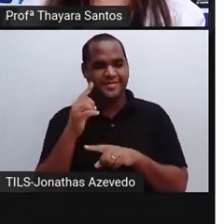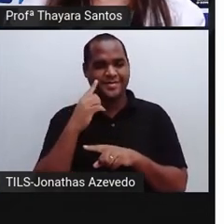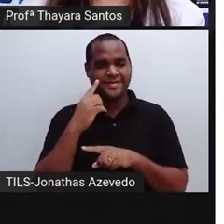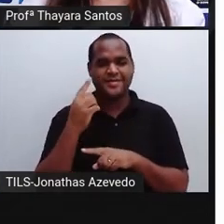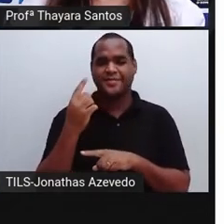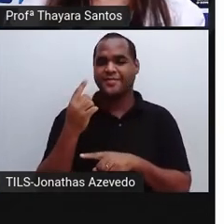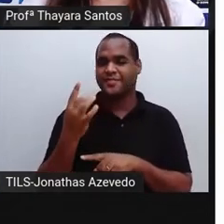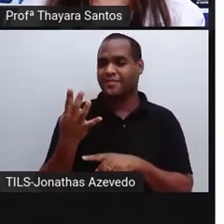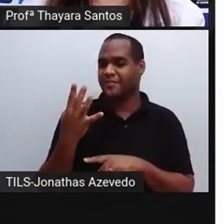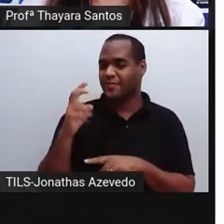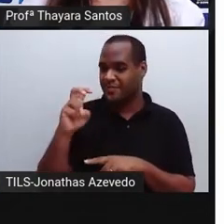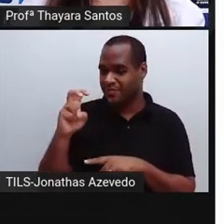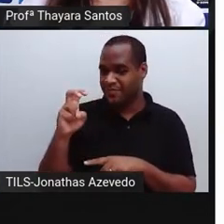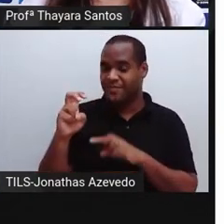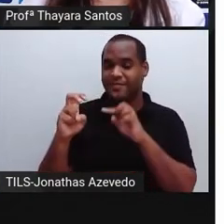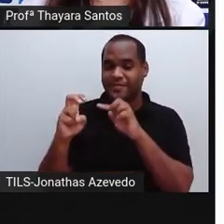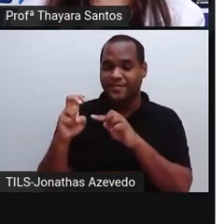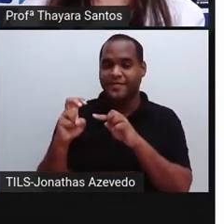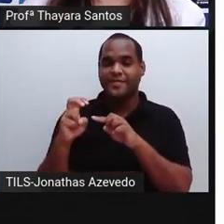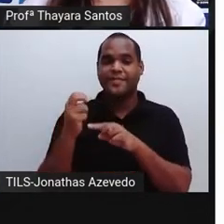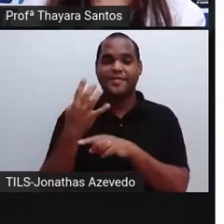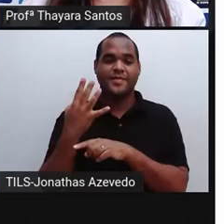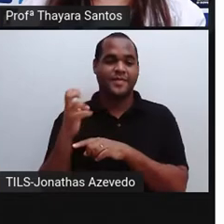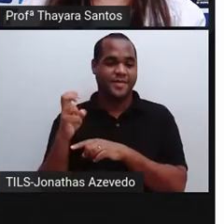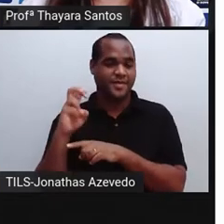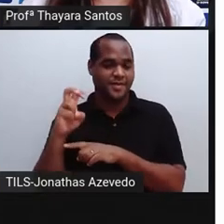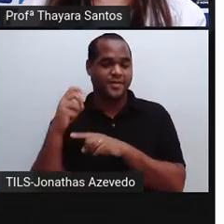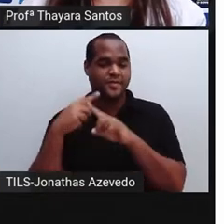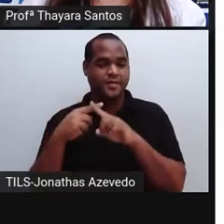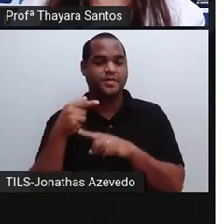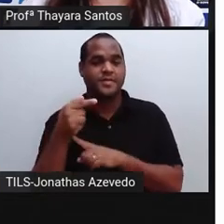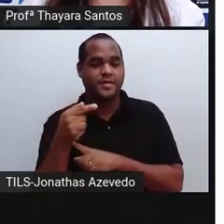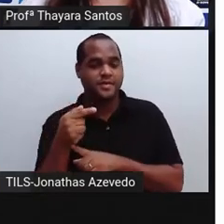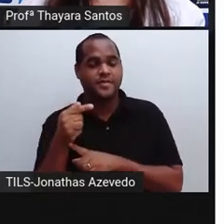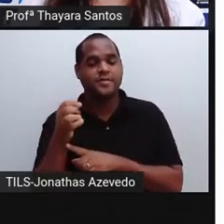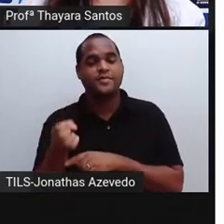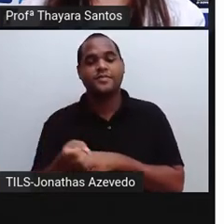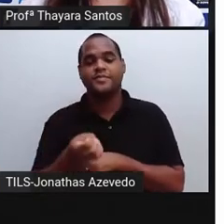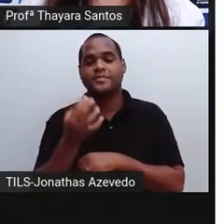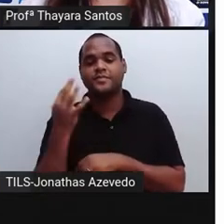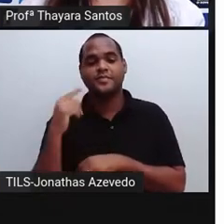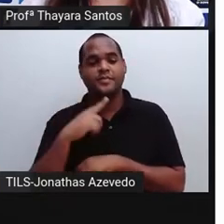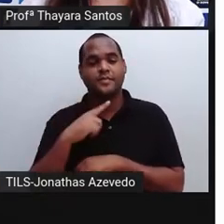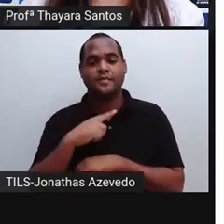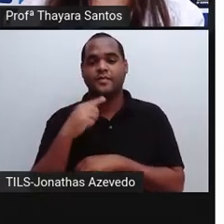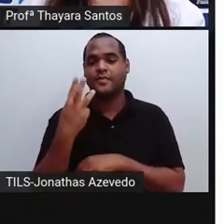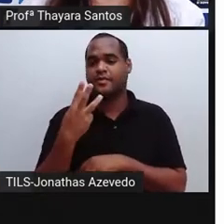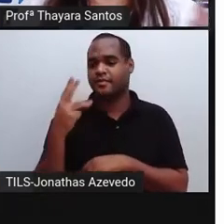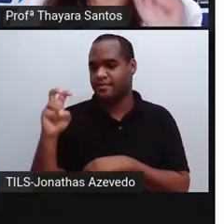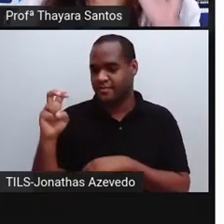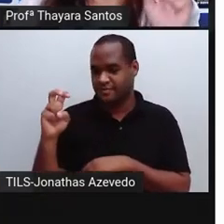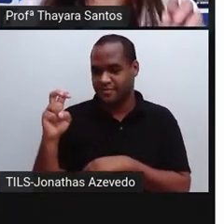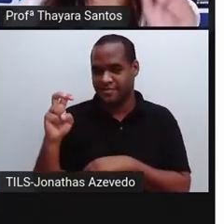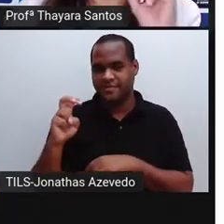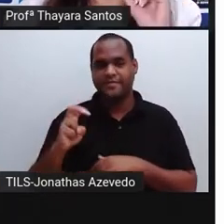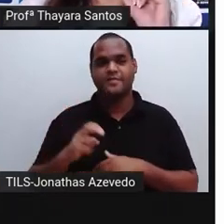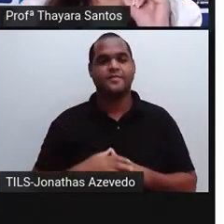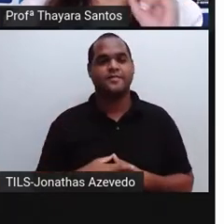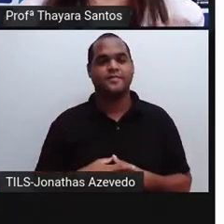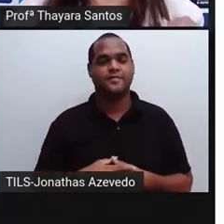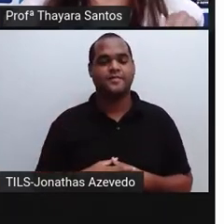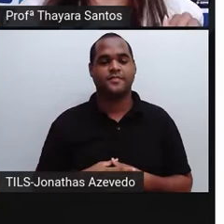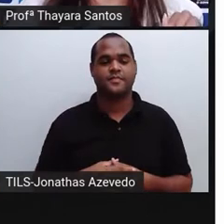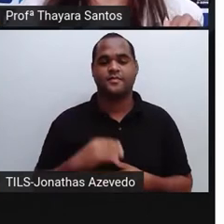45, 5 vezes 7 dá 35, dá